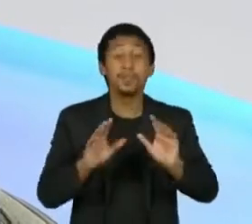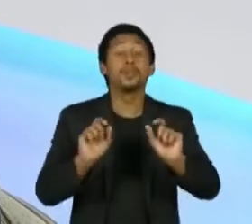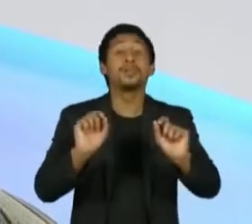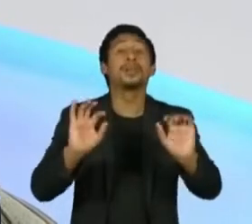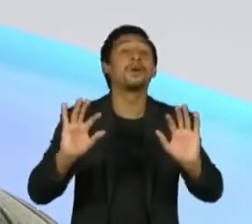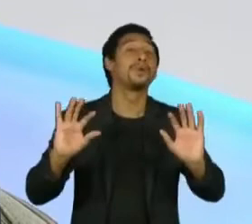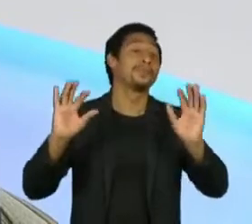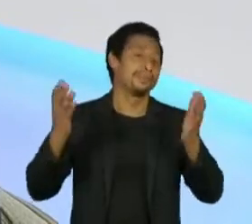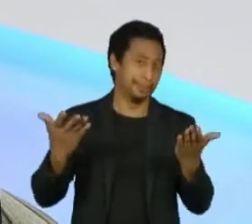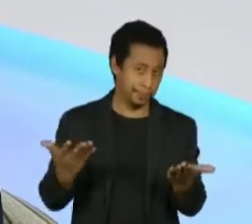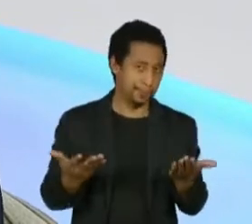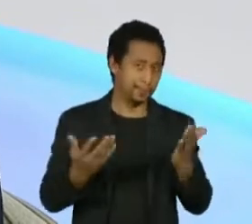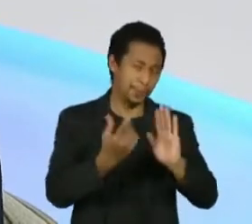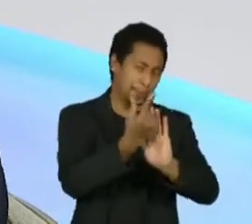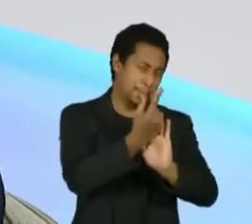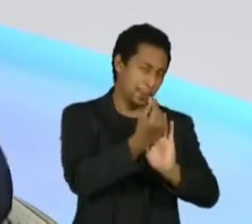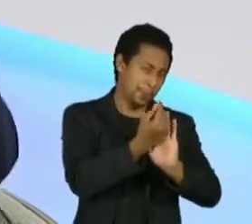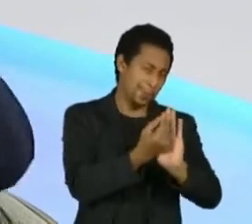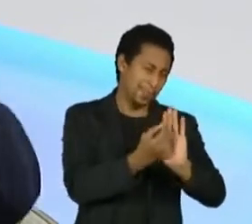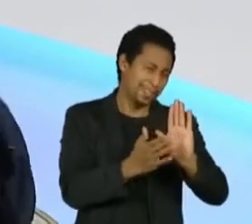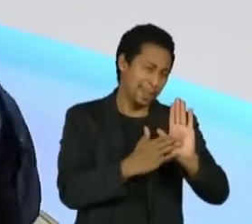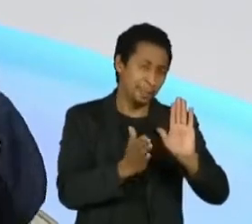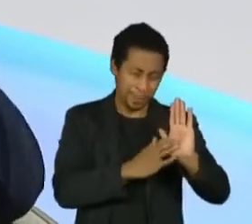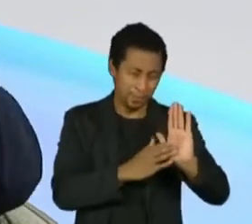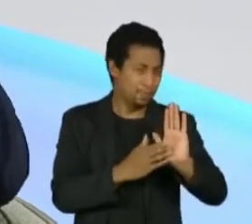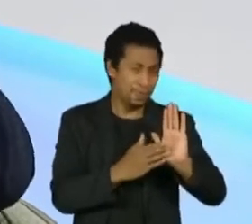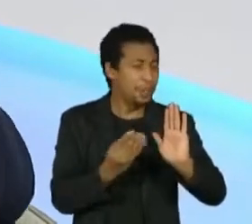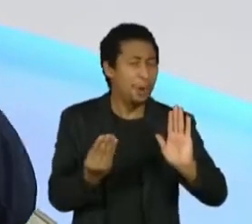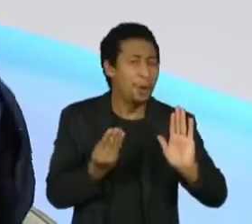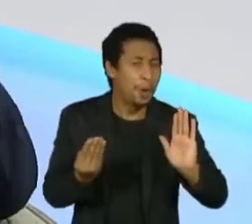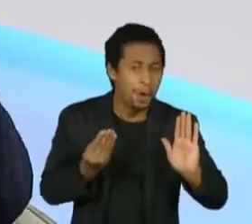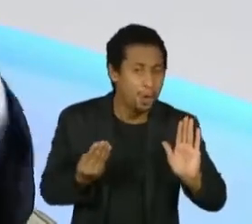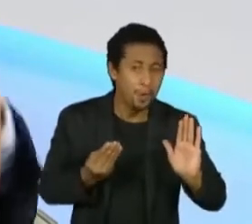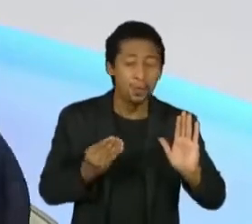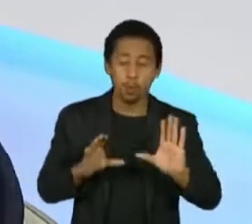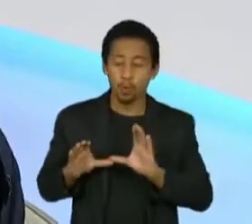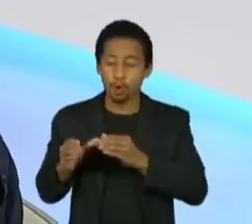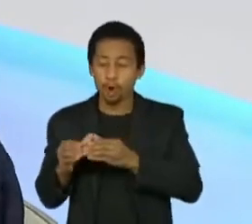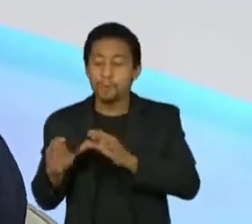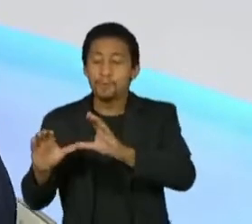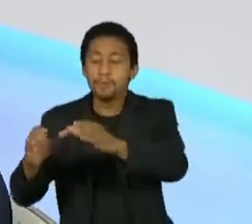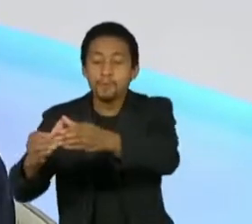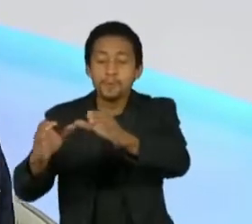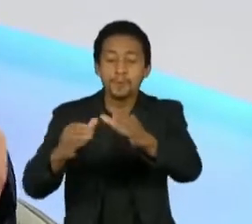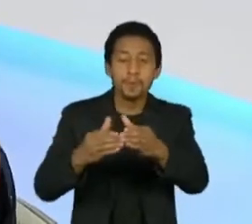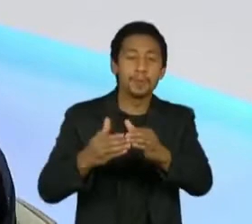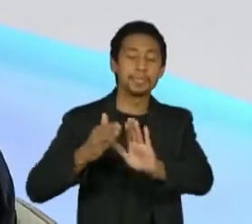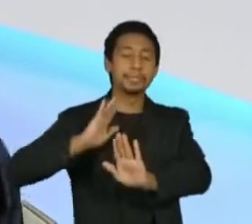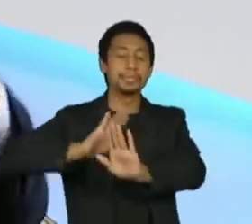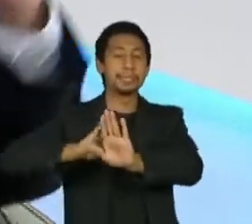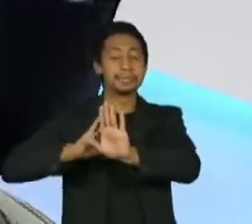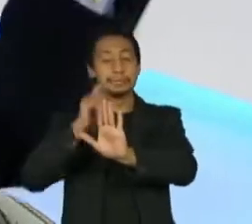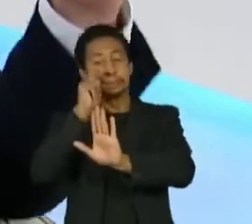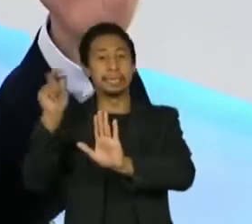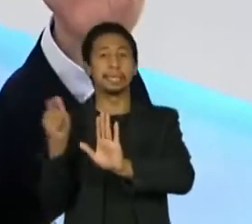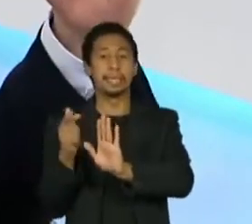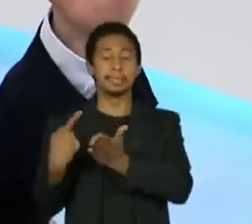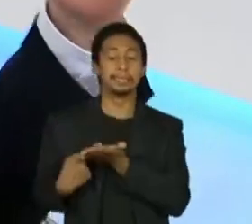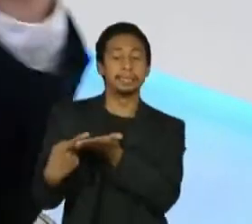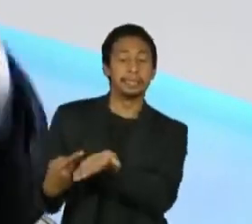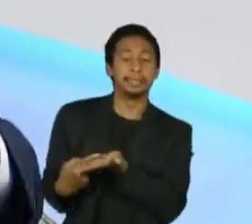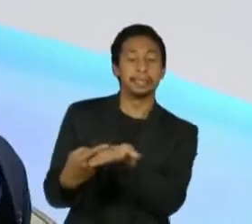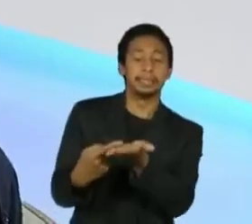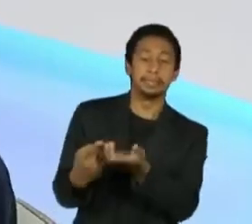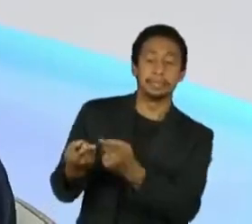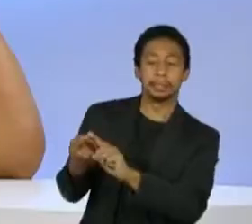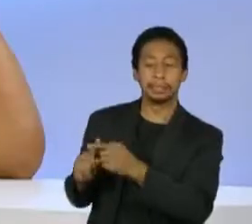Nós estamos vendo o orçamento sendo capturado por certos grupos de interesse. Isso não é novo, é que agora está mais